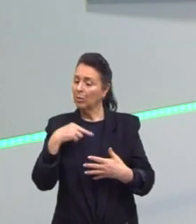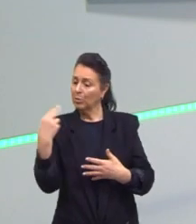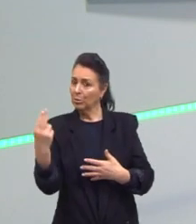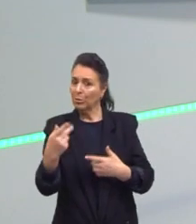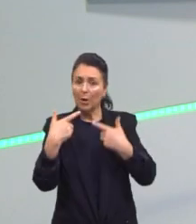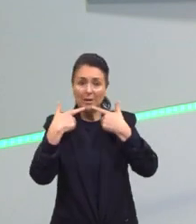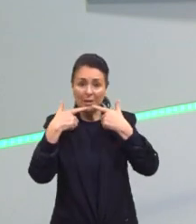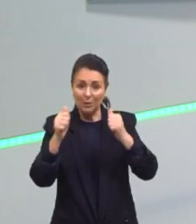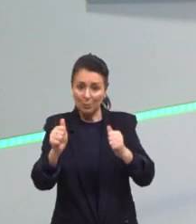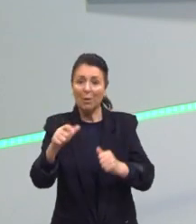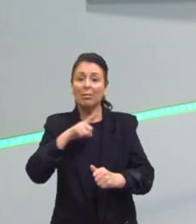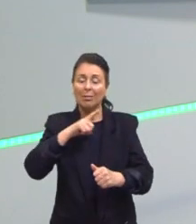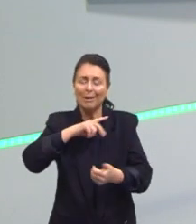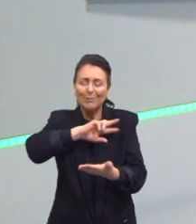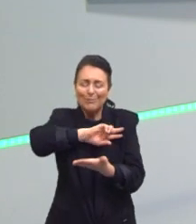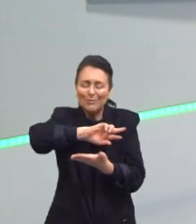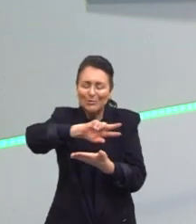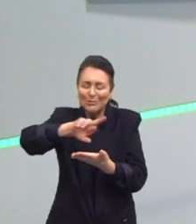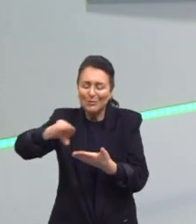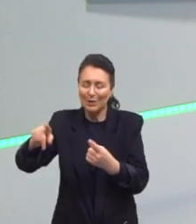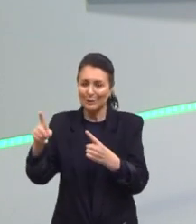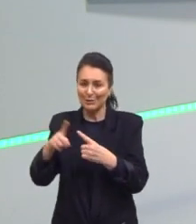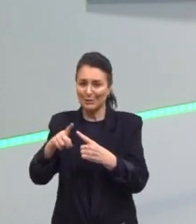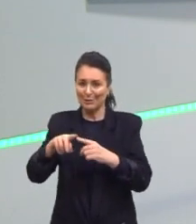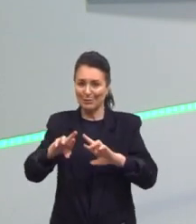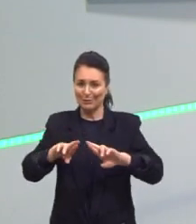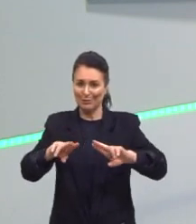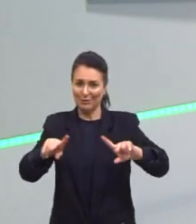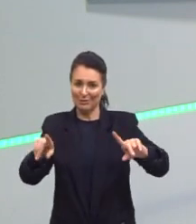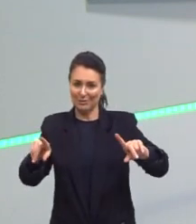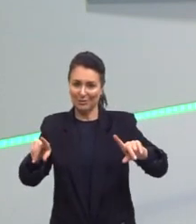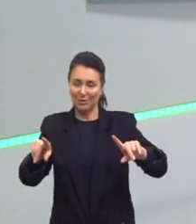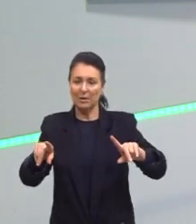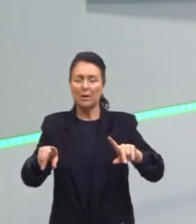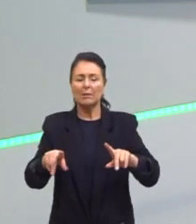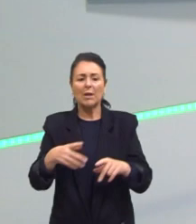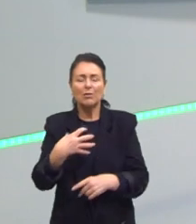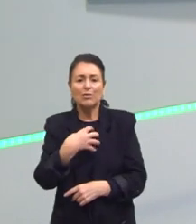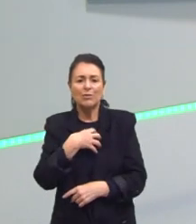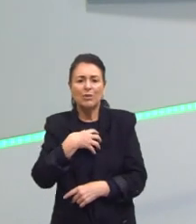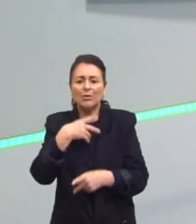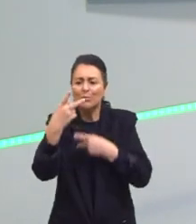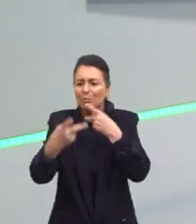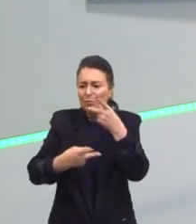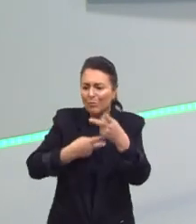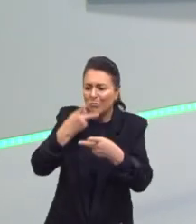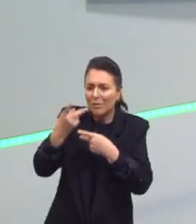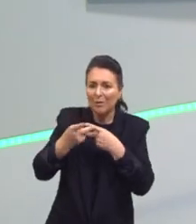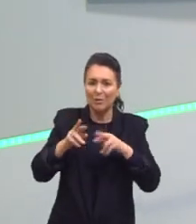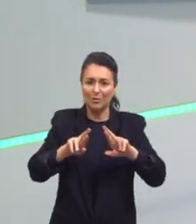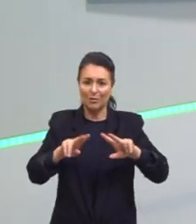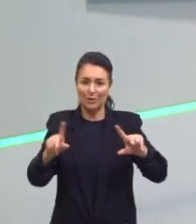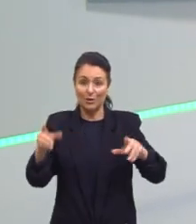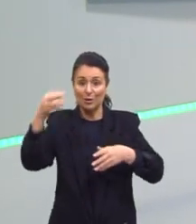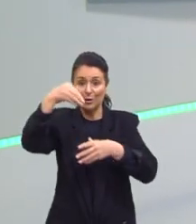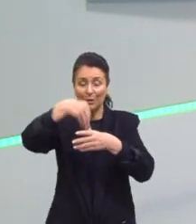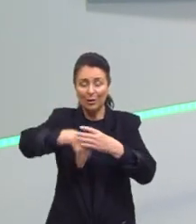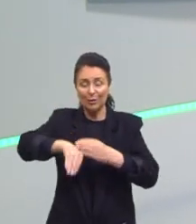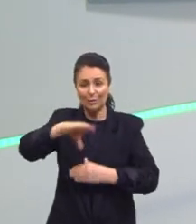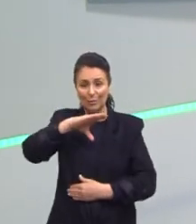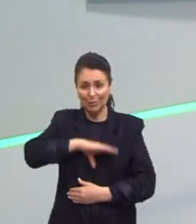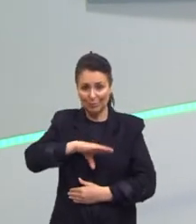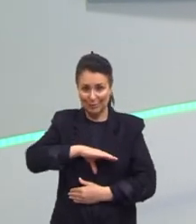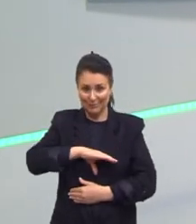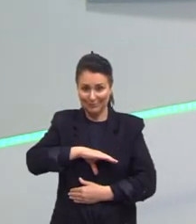diversidade Existem diversos falares Dentro da língua portuguesa E é isso que essa nossa questão